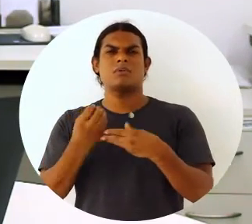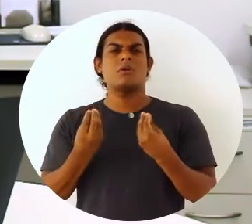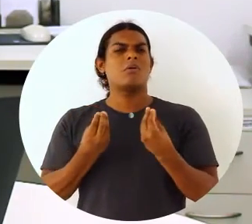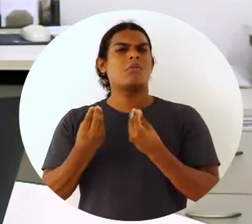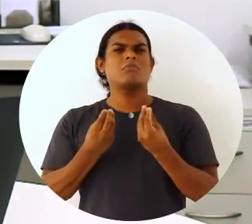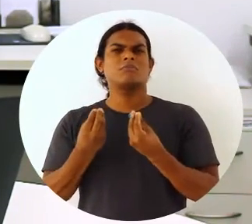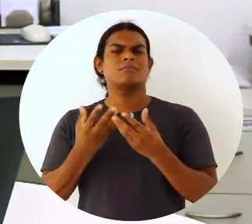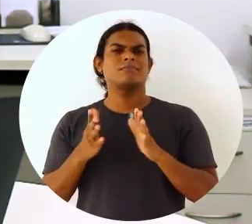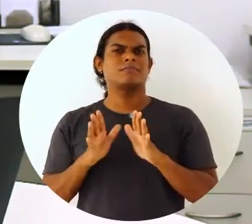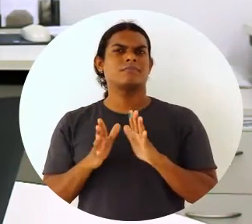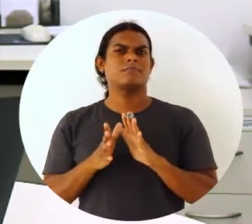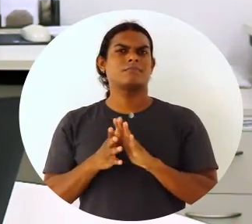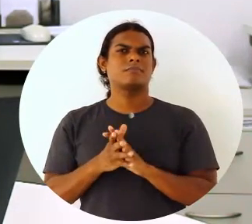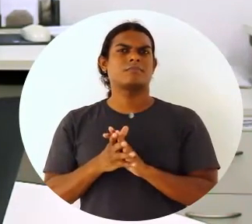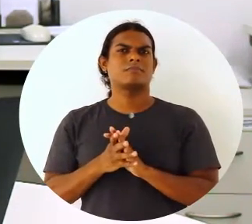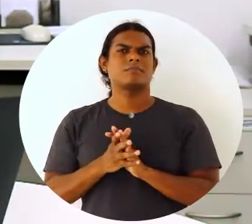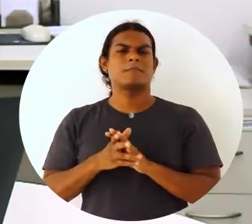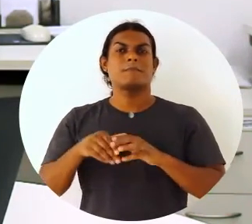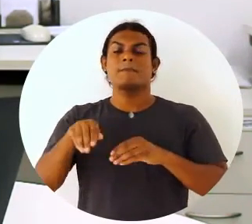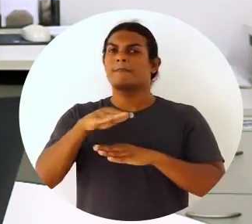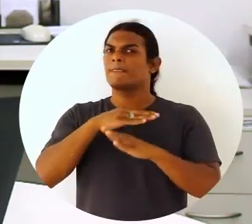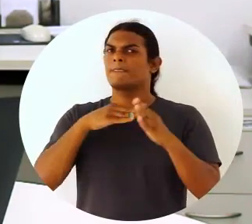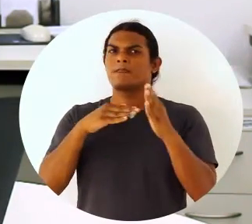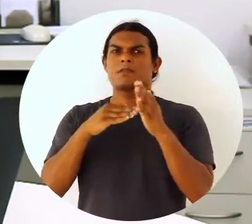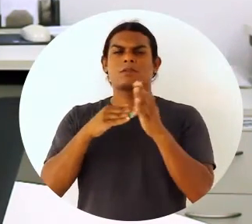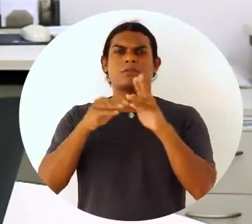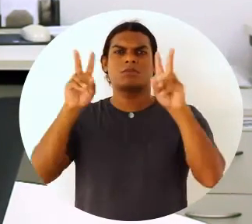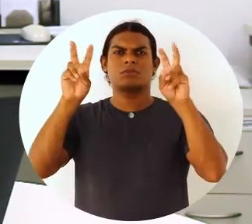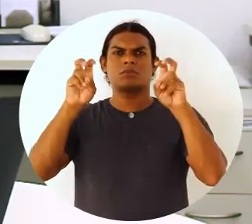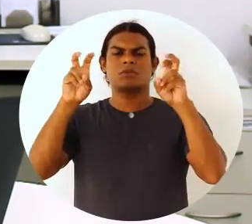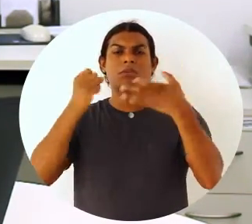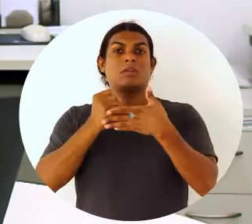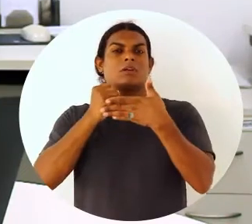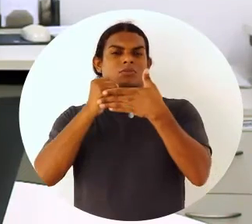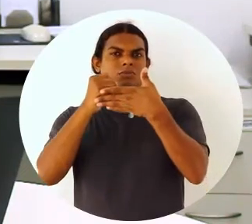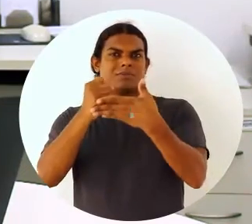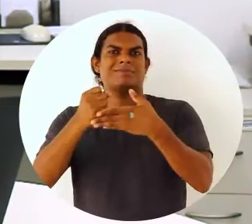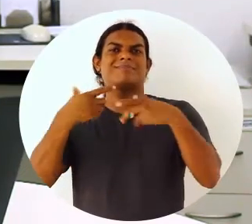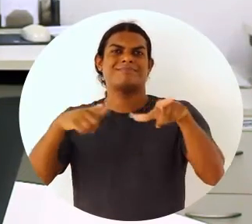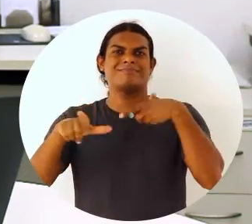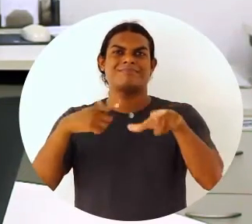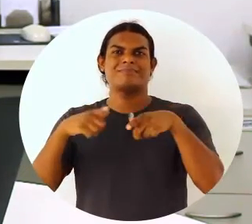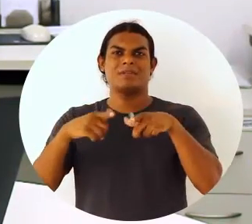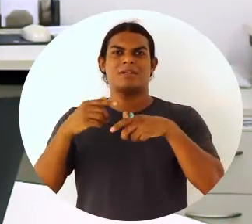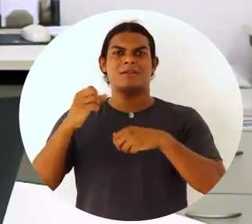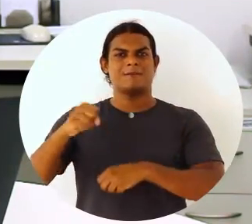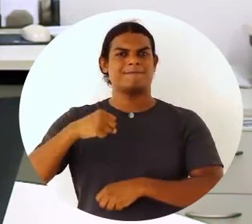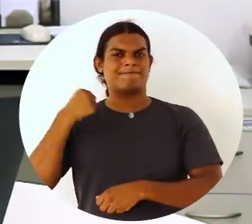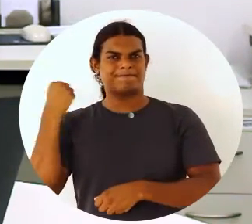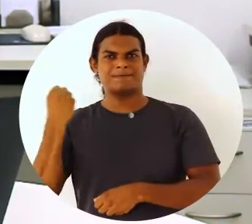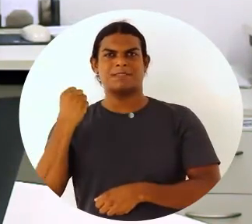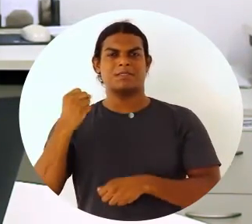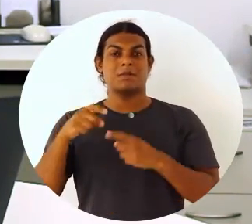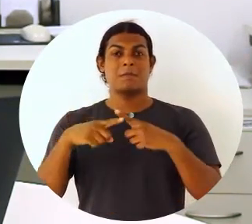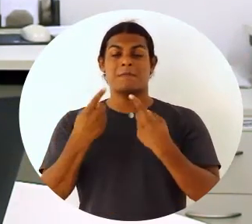nisso. Pensava de que todo fator que pudesse favorecer o trabalho seria um fator de motivação. Mas não. Ele disse que tem fator